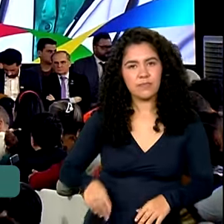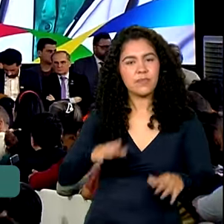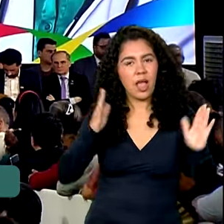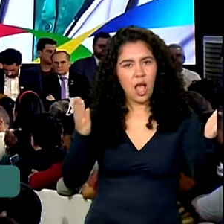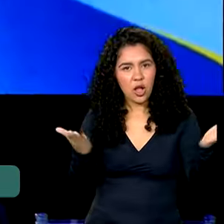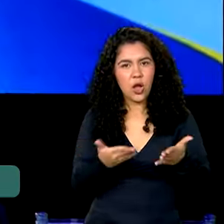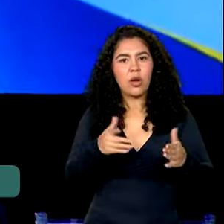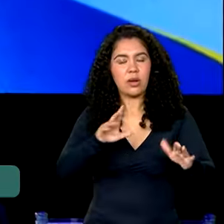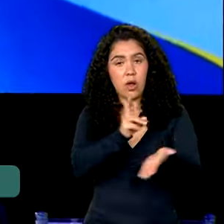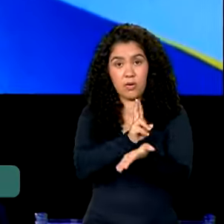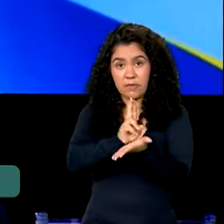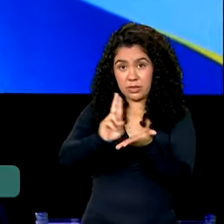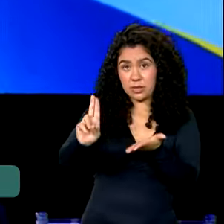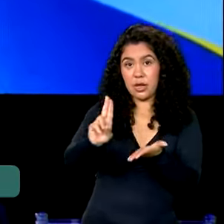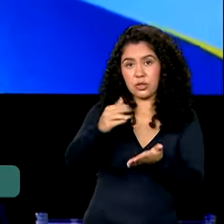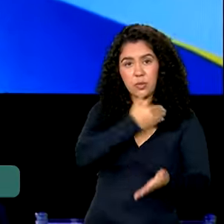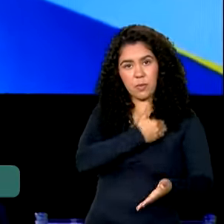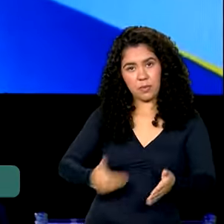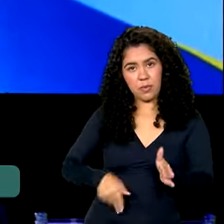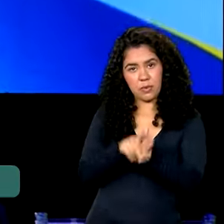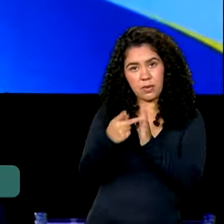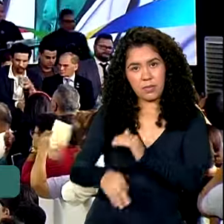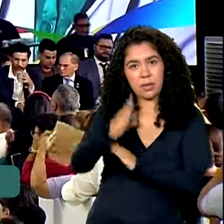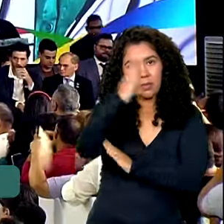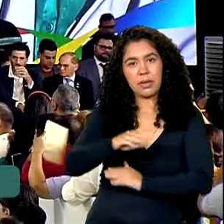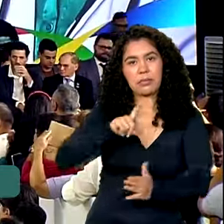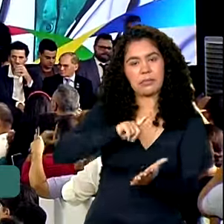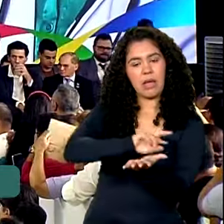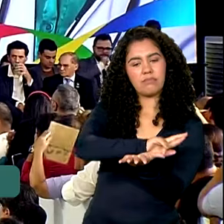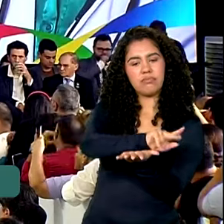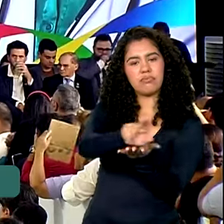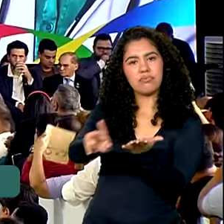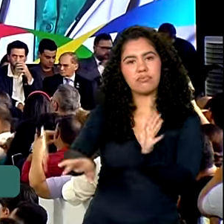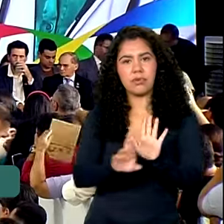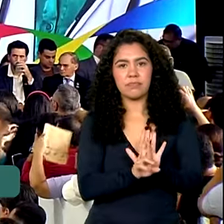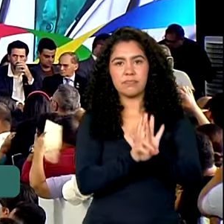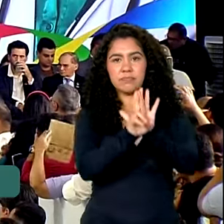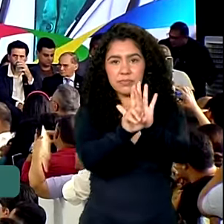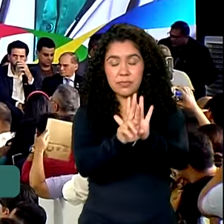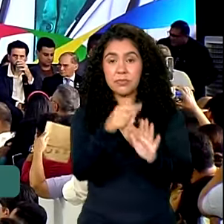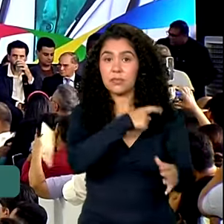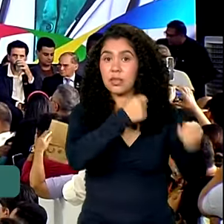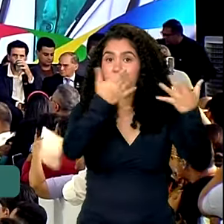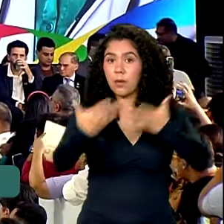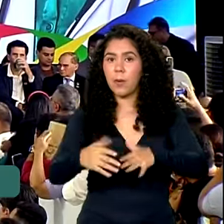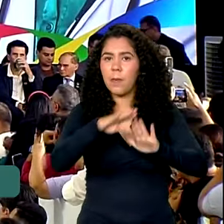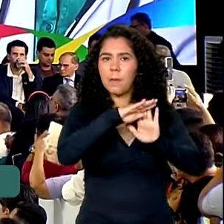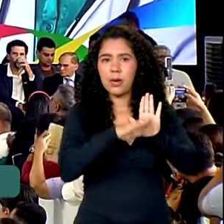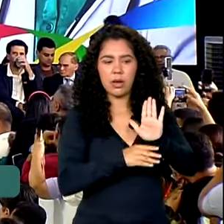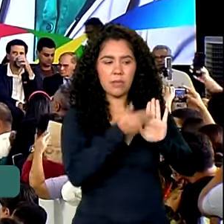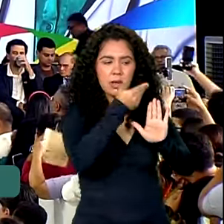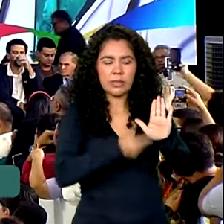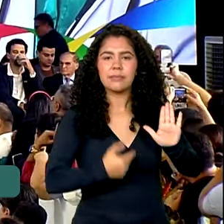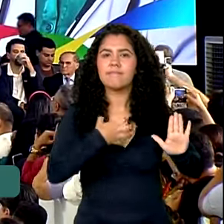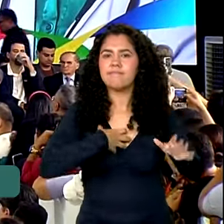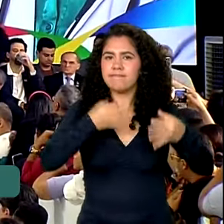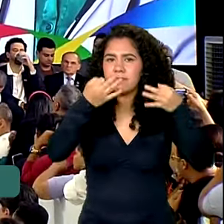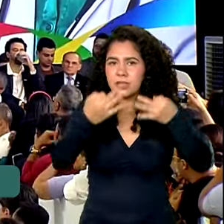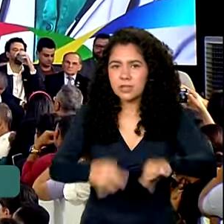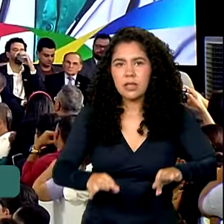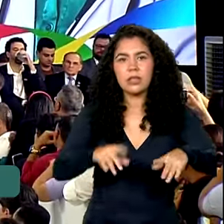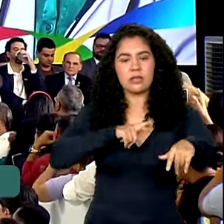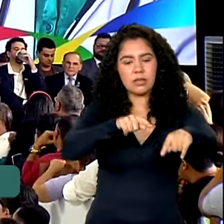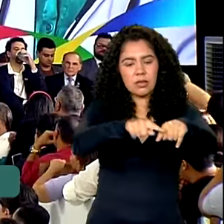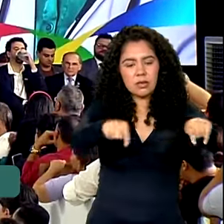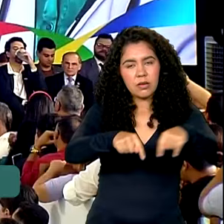Universidade Pública Brasileira se tornou diversa. Nesse programa, eu tenho certeza que as policlínicas, a maternidade